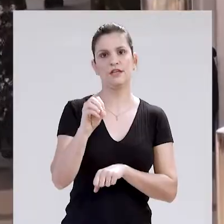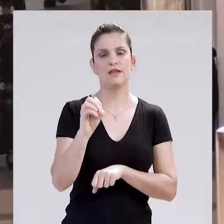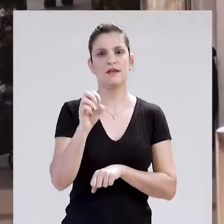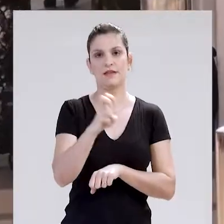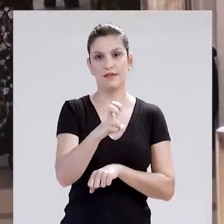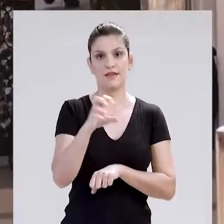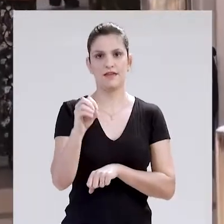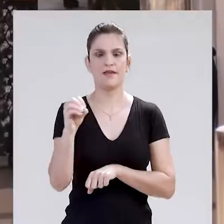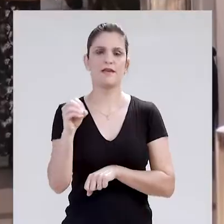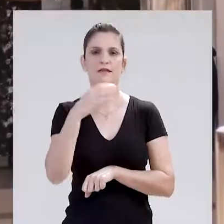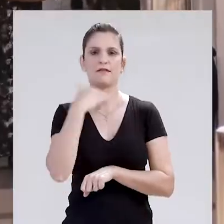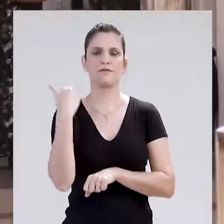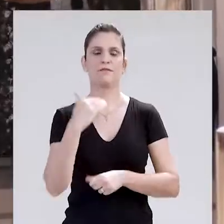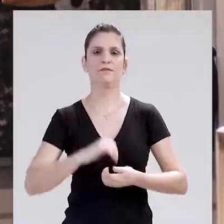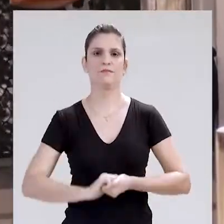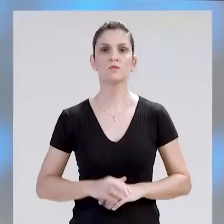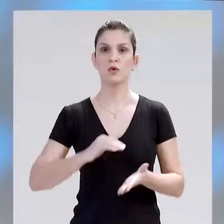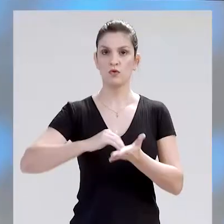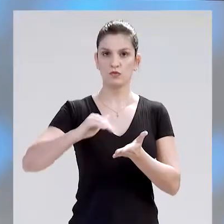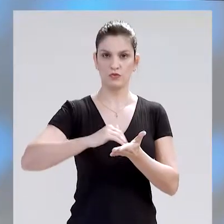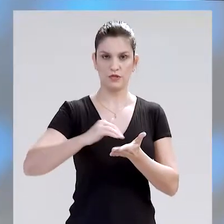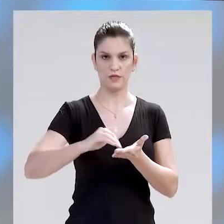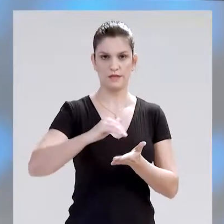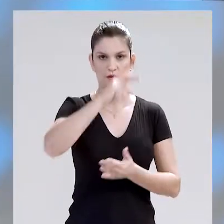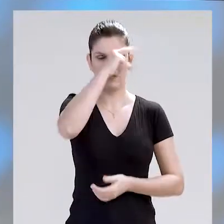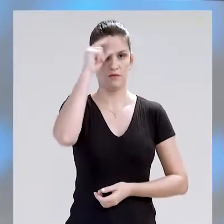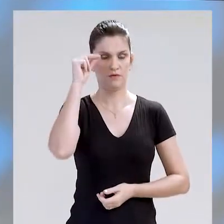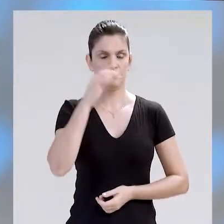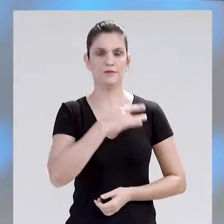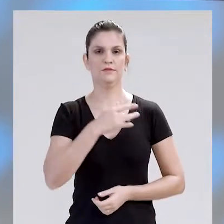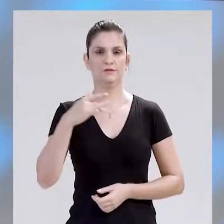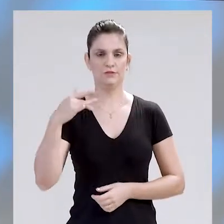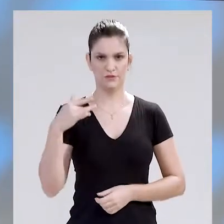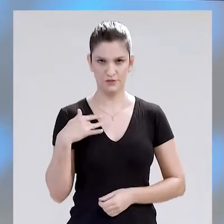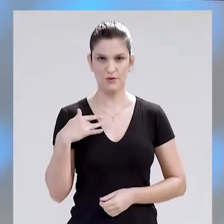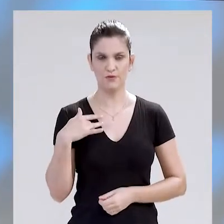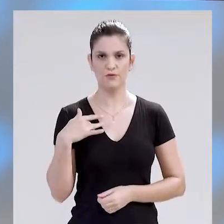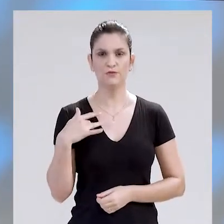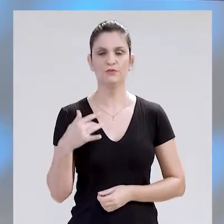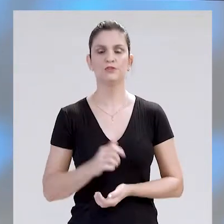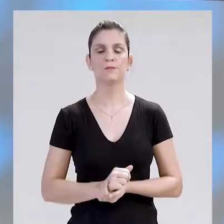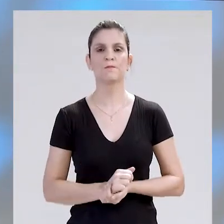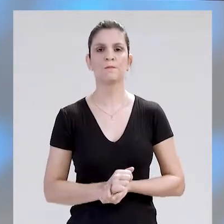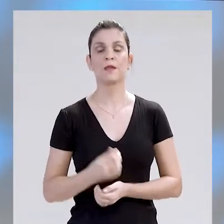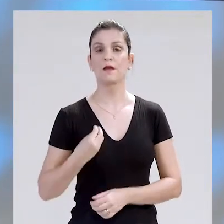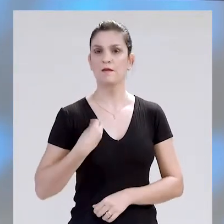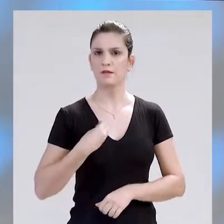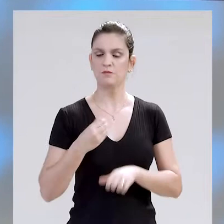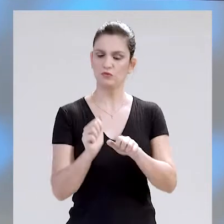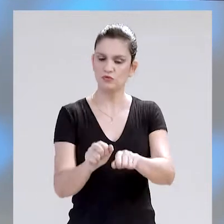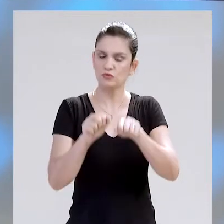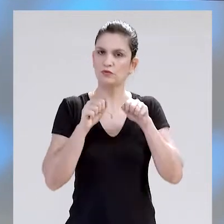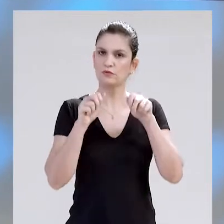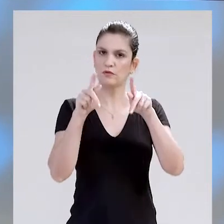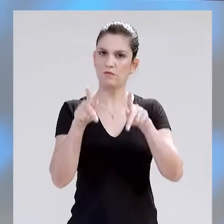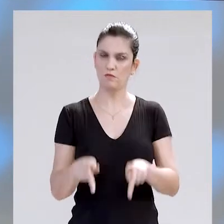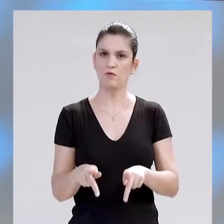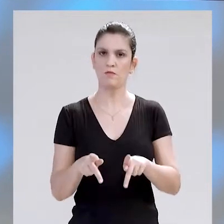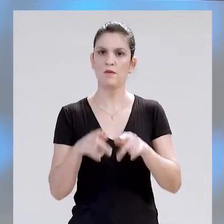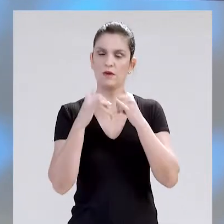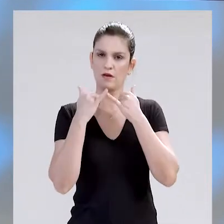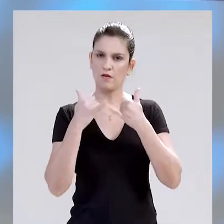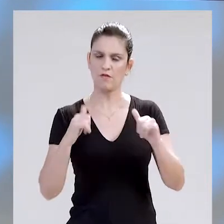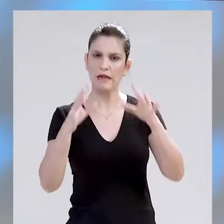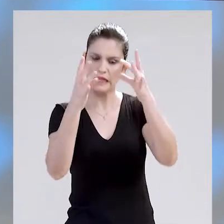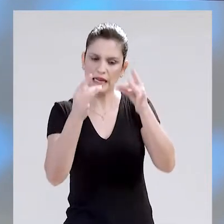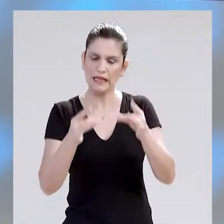mais de 500 mortes registradas. O secretário municipal de saúde, José Mauro Castro Filho, participou de audiência pública